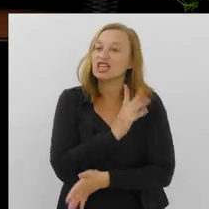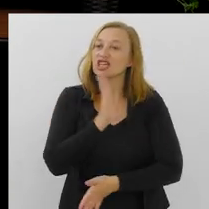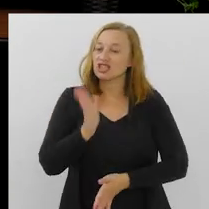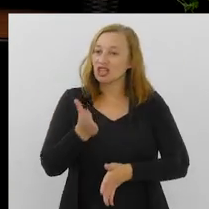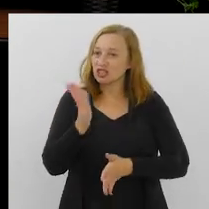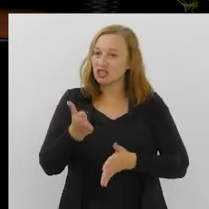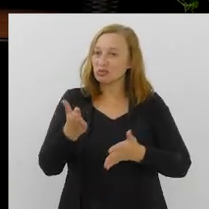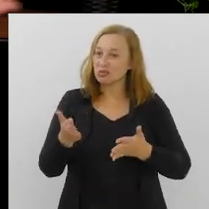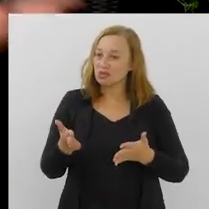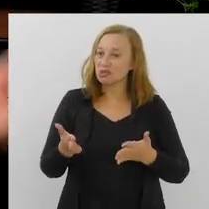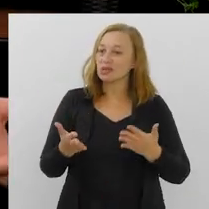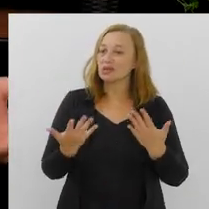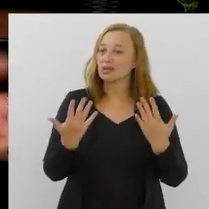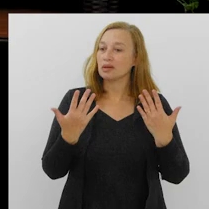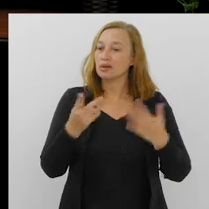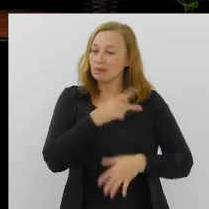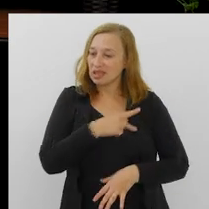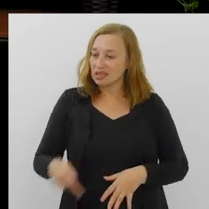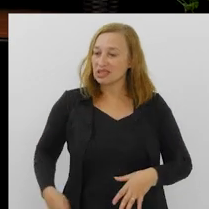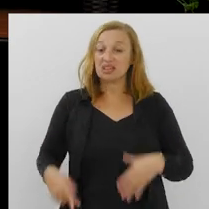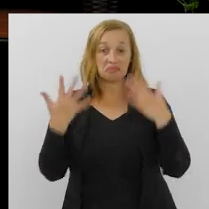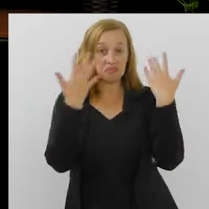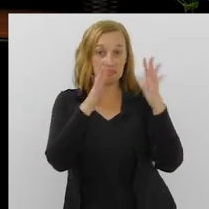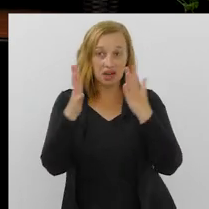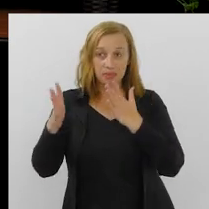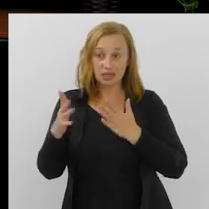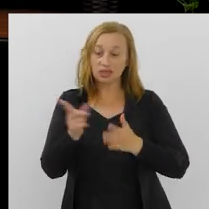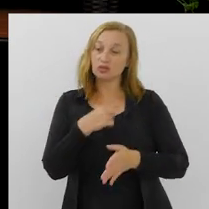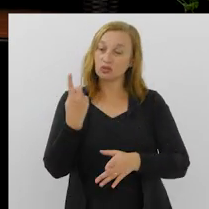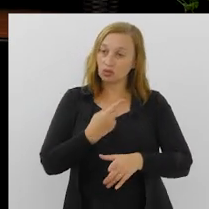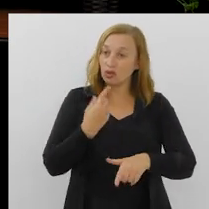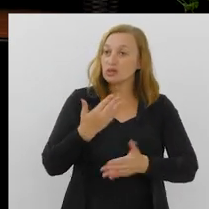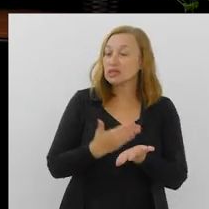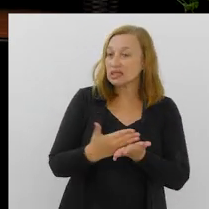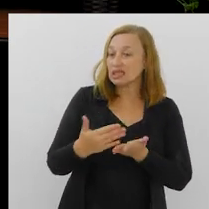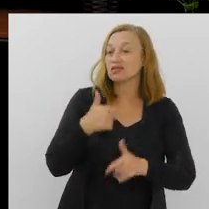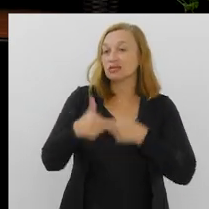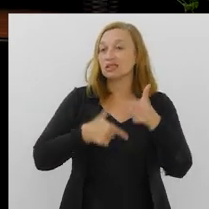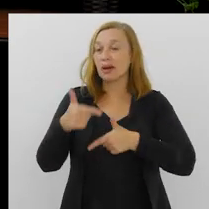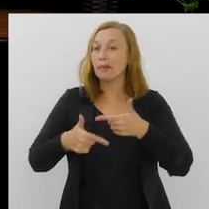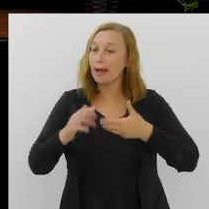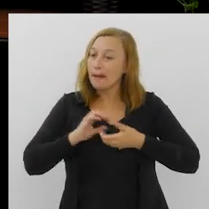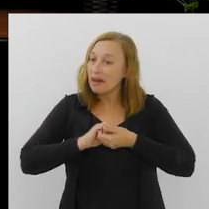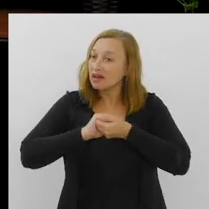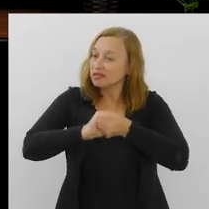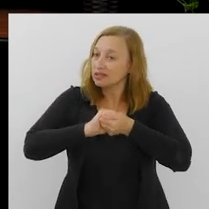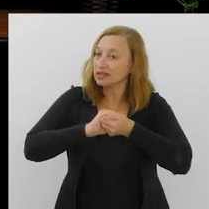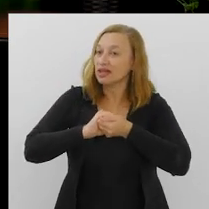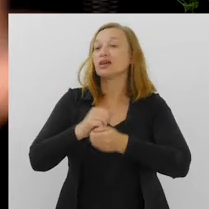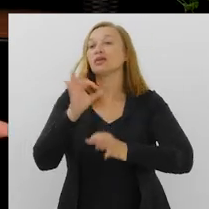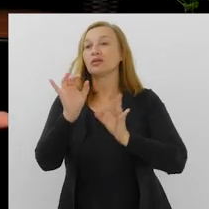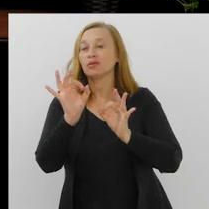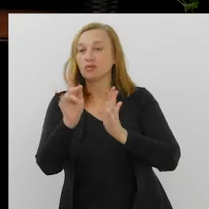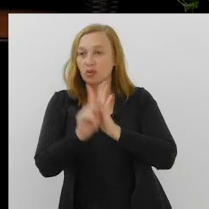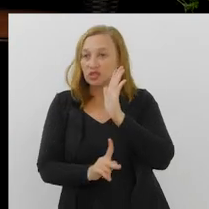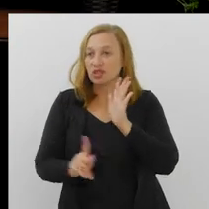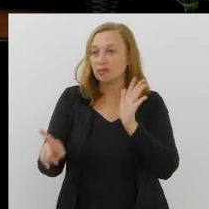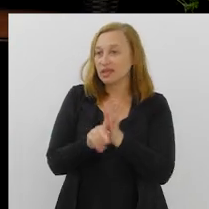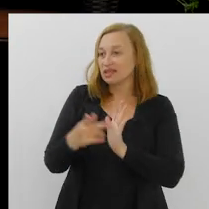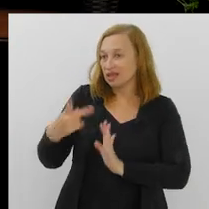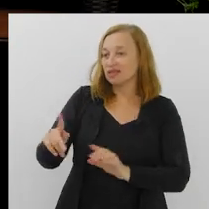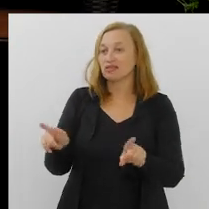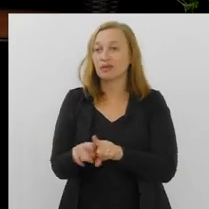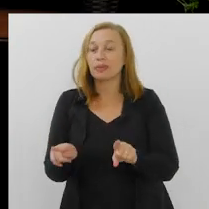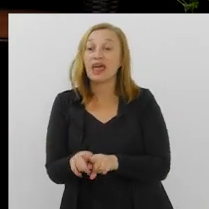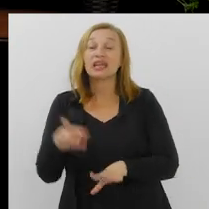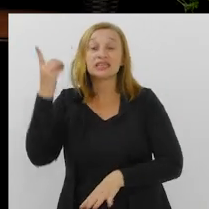do congresso acontecer, a gente já está tendo o prestígio do nosso presidente Luciano e da nossa vice-doutora Ana Tereza. Então, eles abraçaram o projeto como